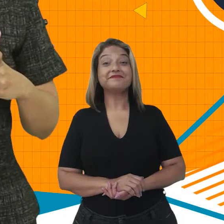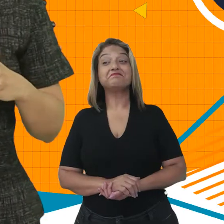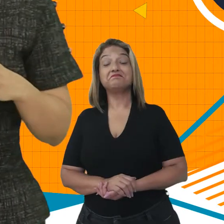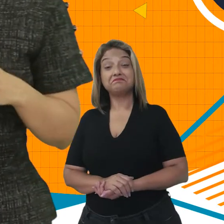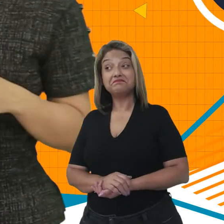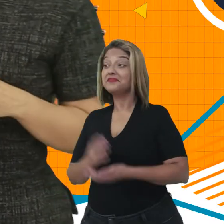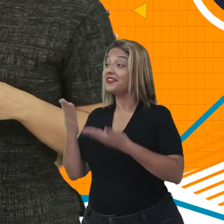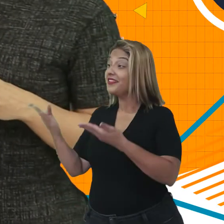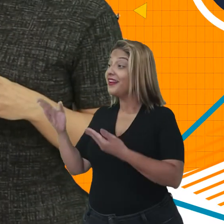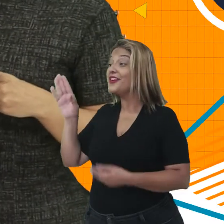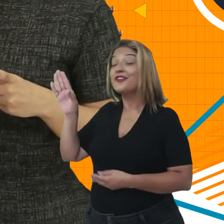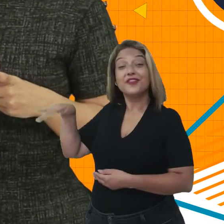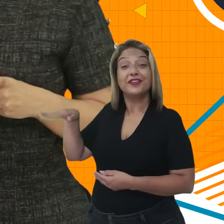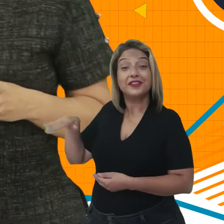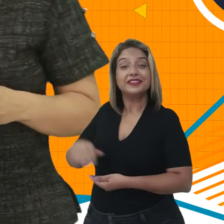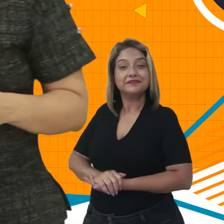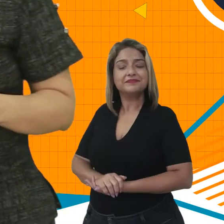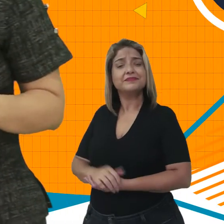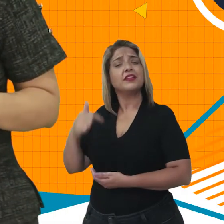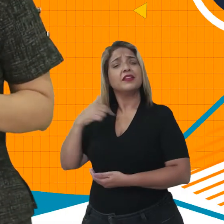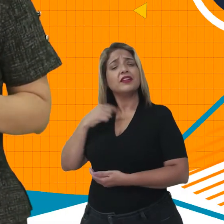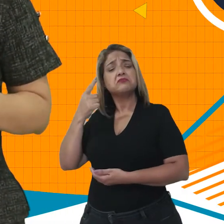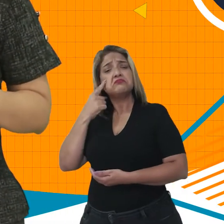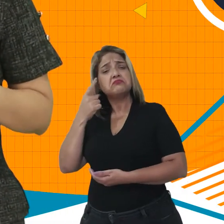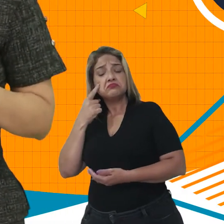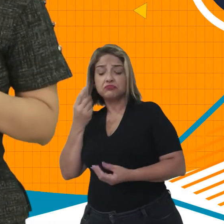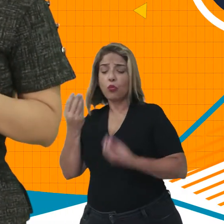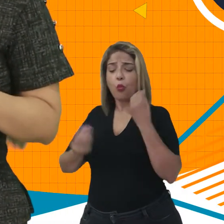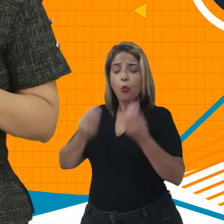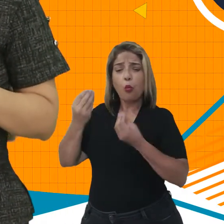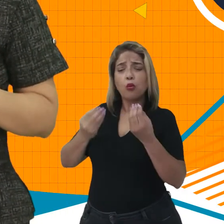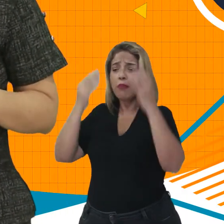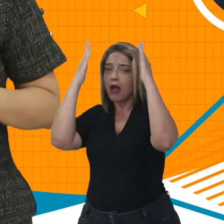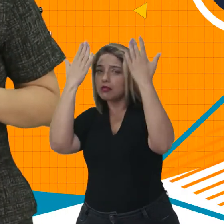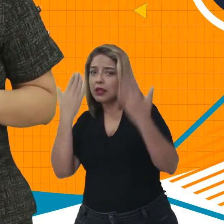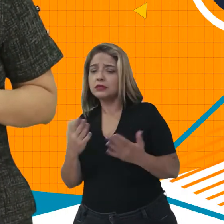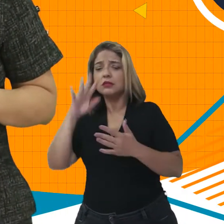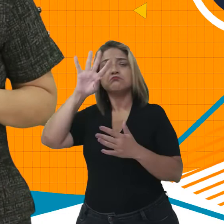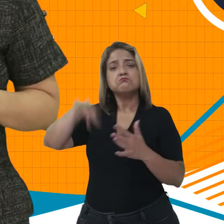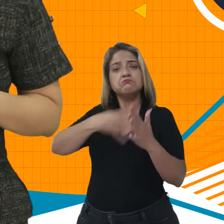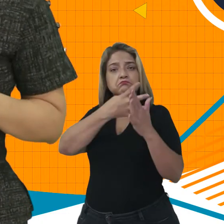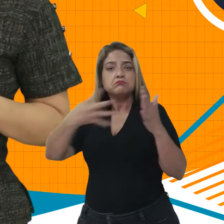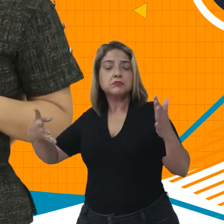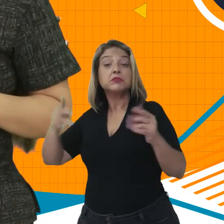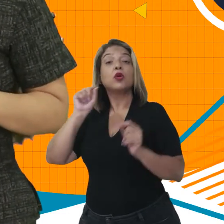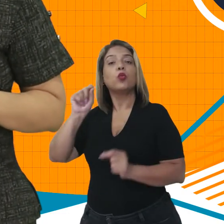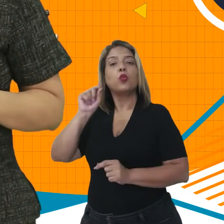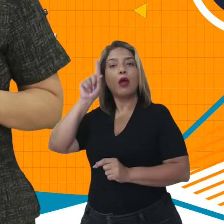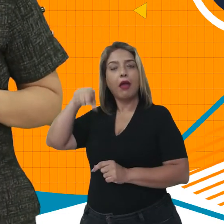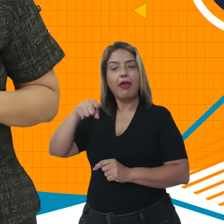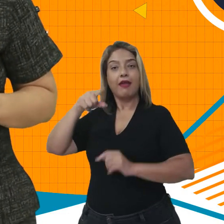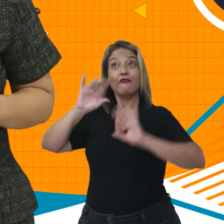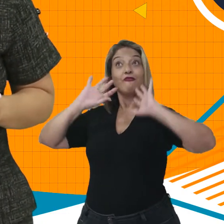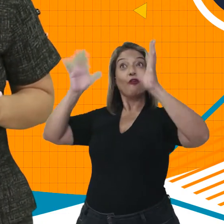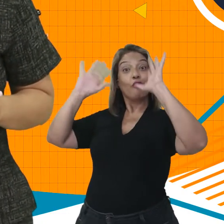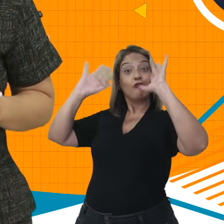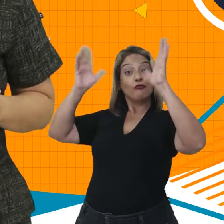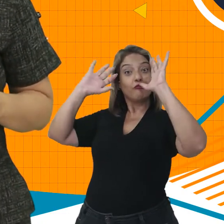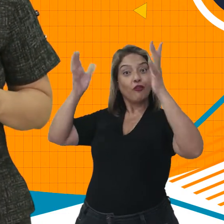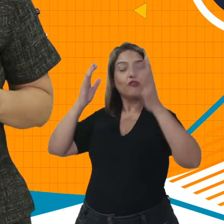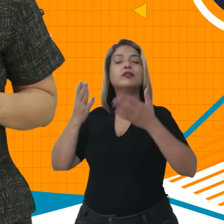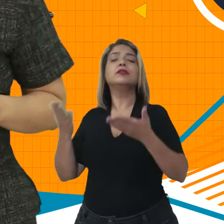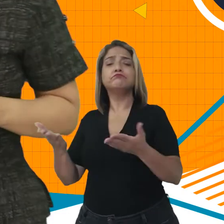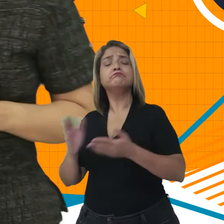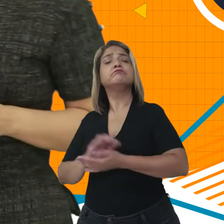O professor Gabriel, estou aqui analisando a tabela da Superliga de Vôlei